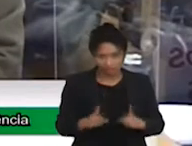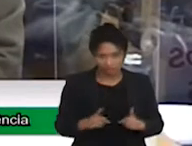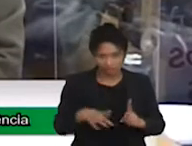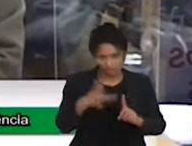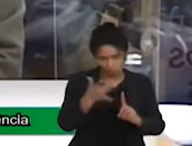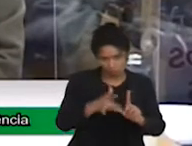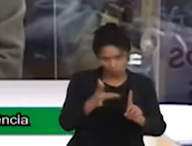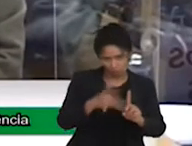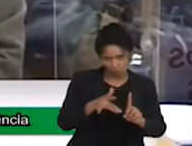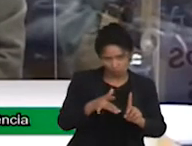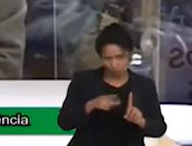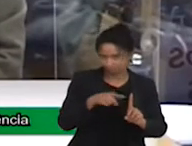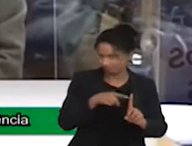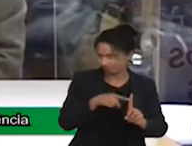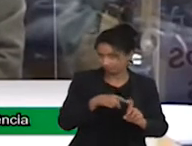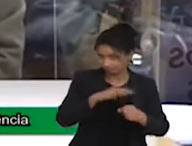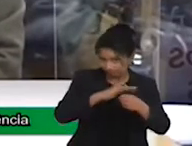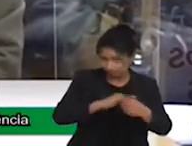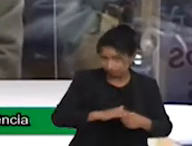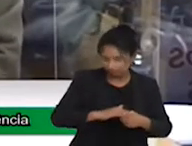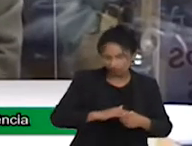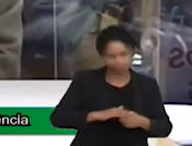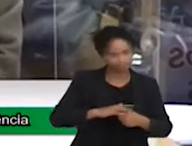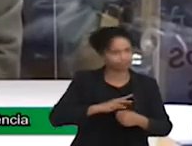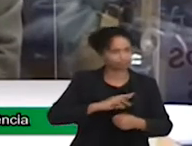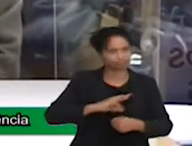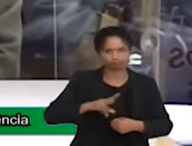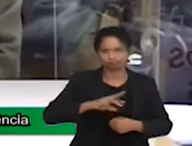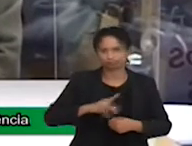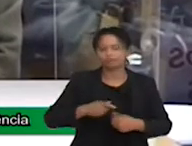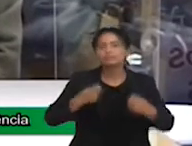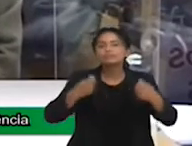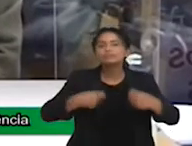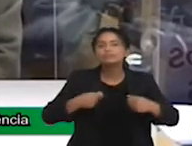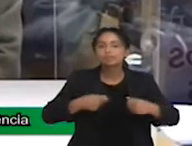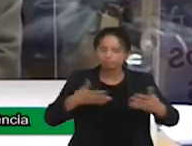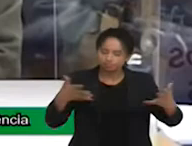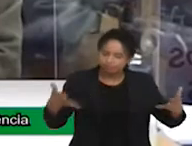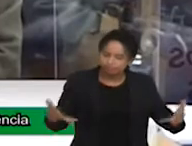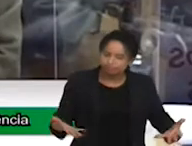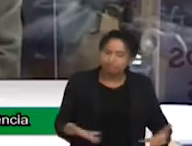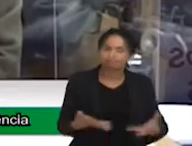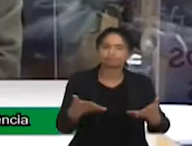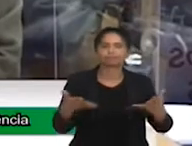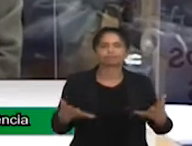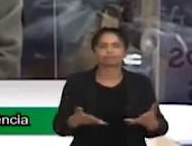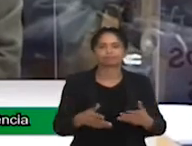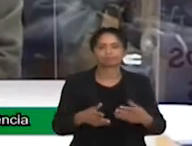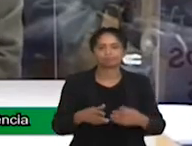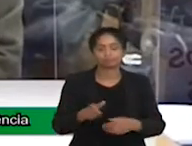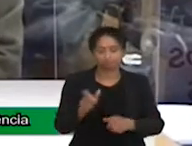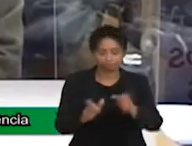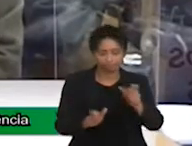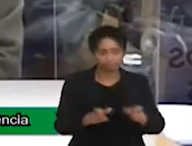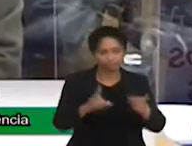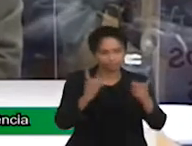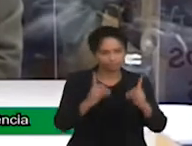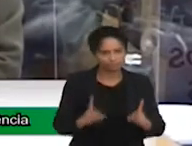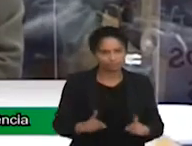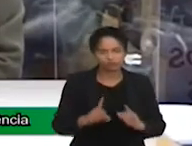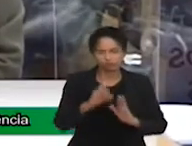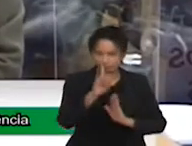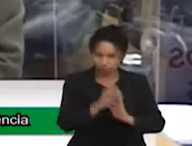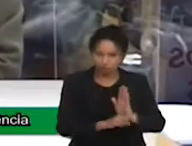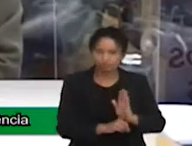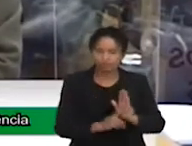fazer com que precisamos fazer com que os seus direitos sejam prevalecidos. Que Deus ilumine